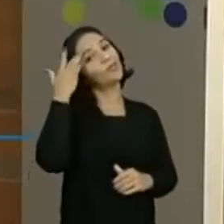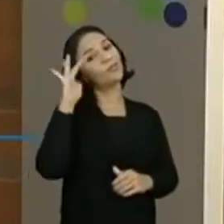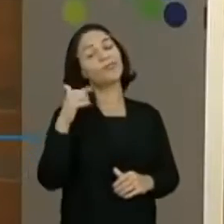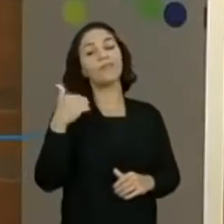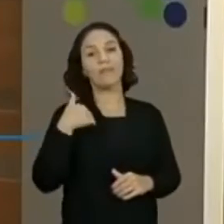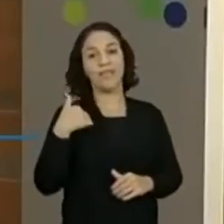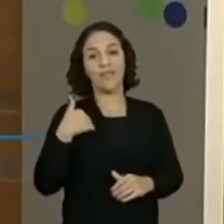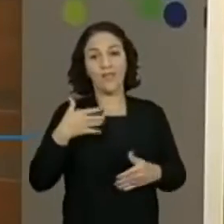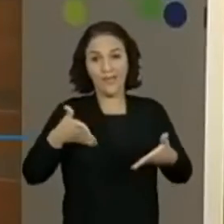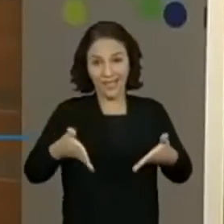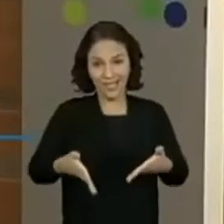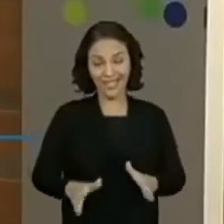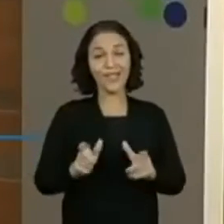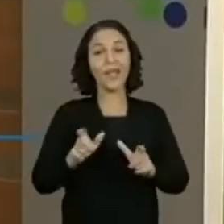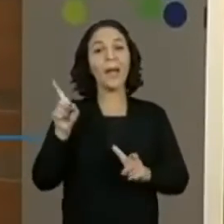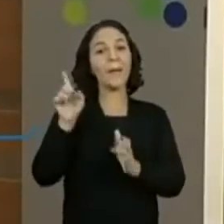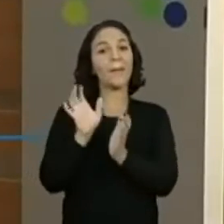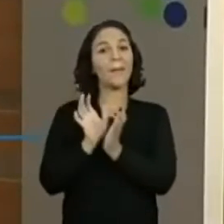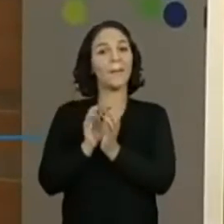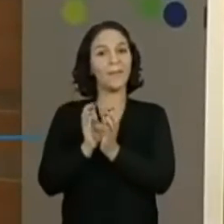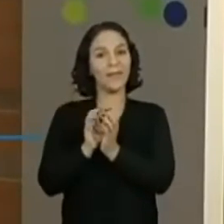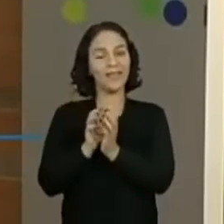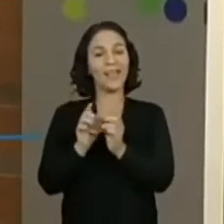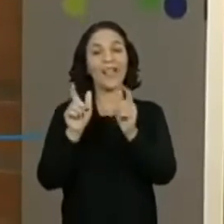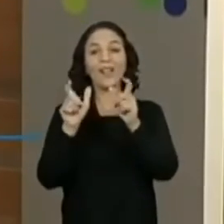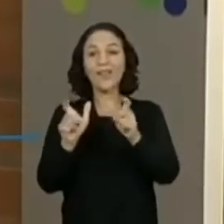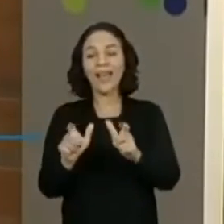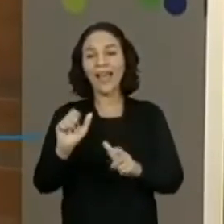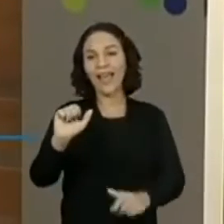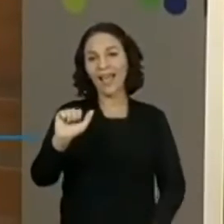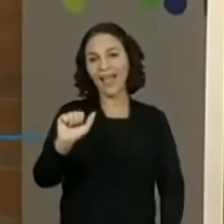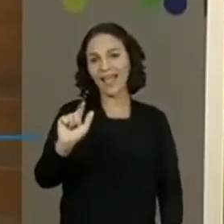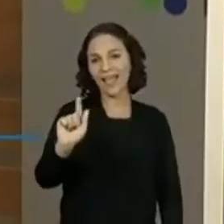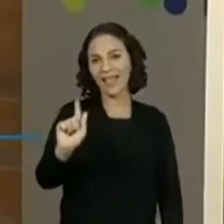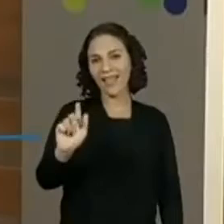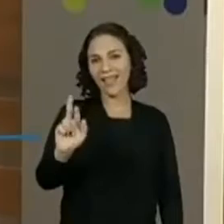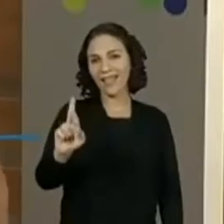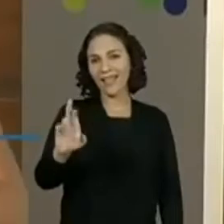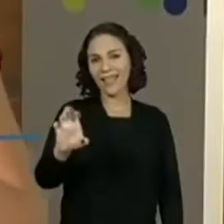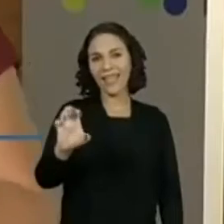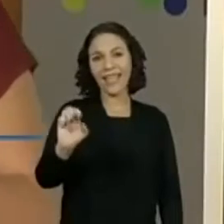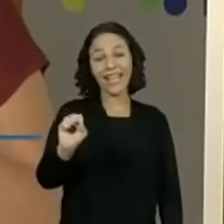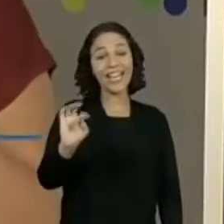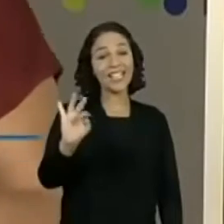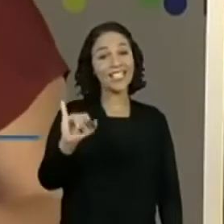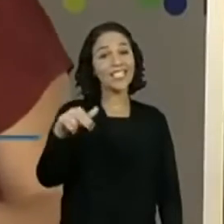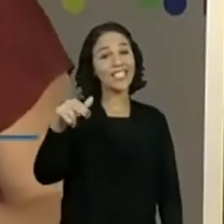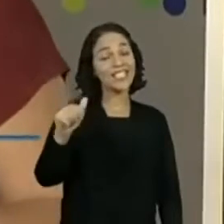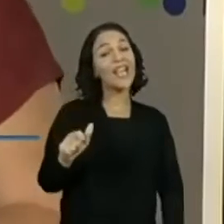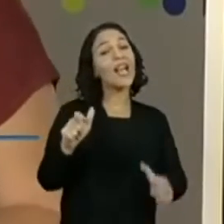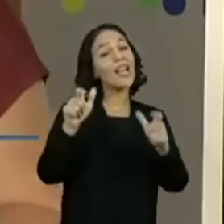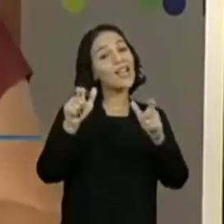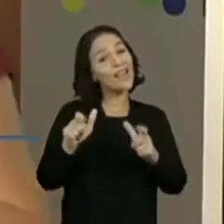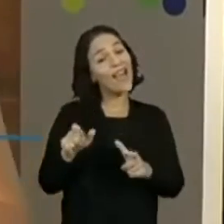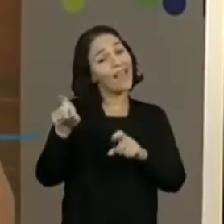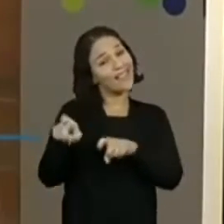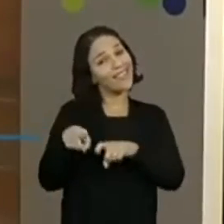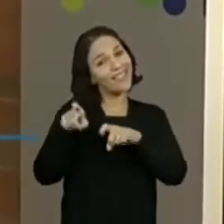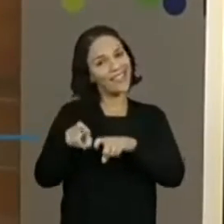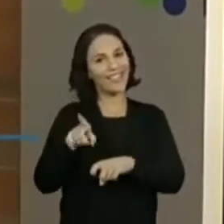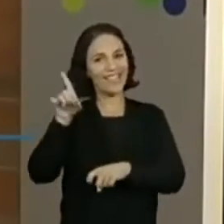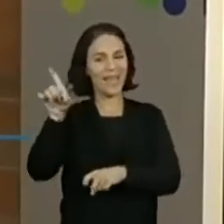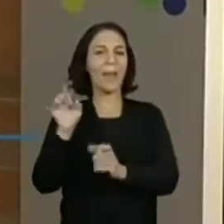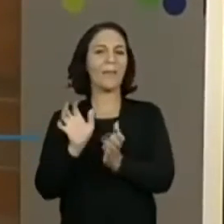sou de Pernambuco, vice? Nasci lá em Agrestina, uma cidadezinha do interior. Isso mesmo, lá no estado de Pernambuco.